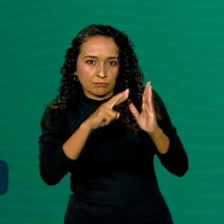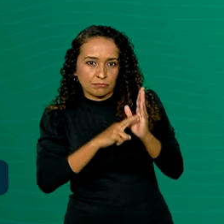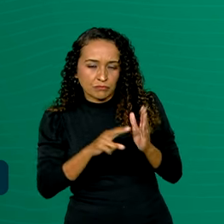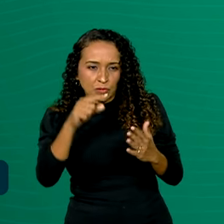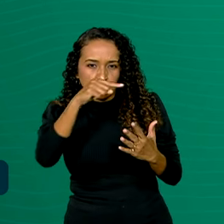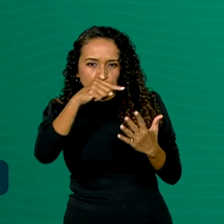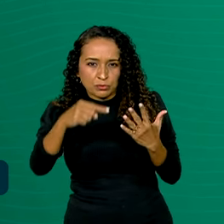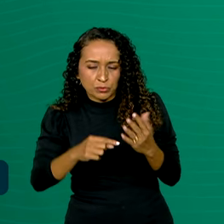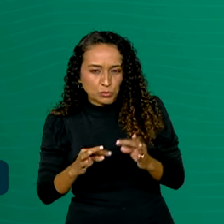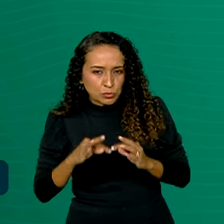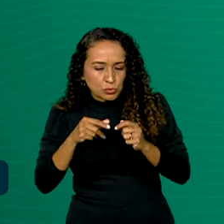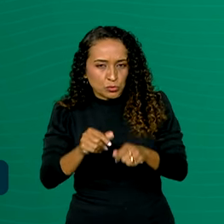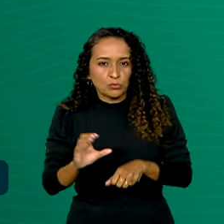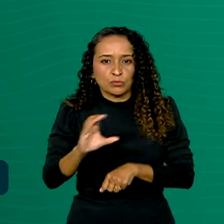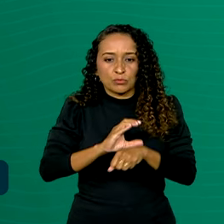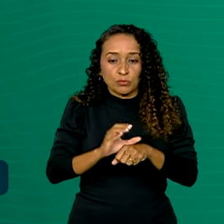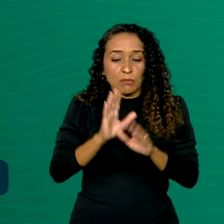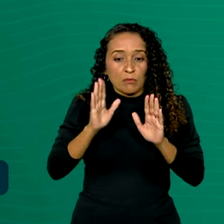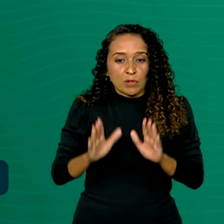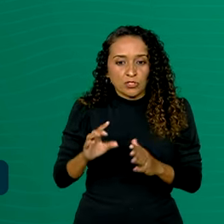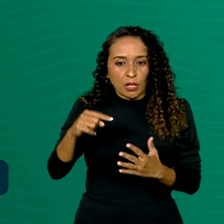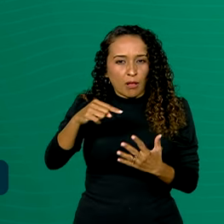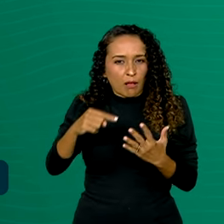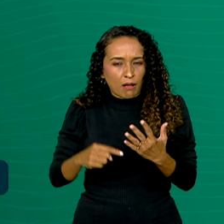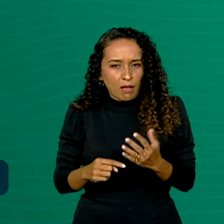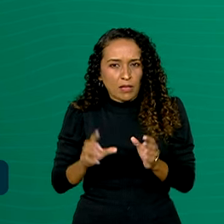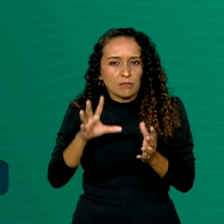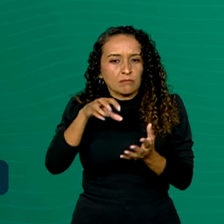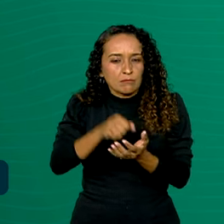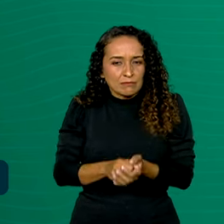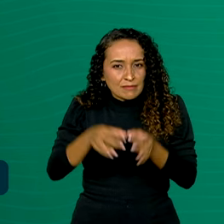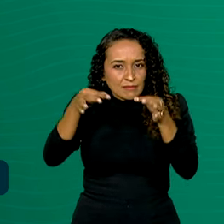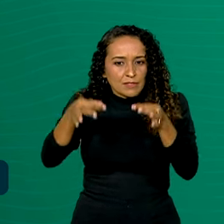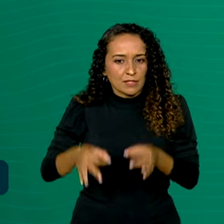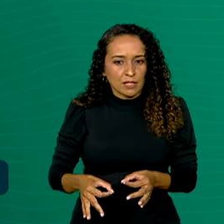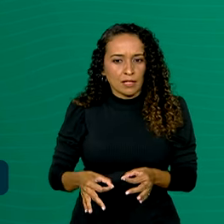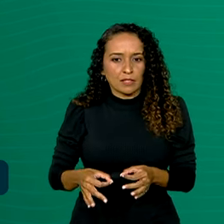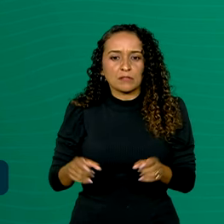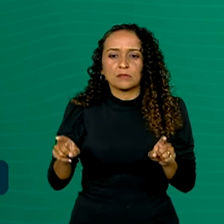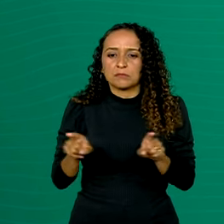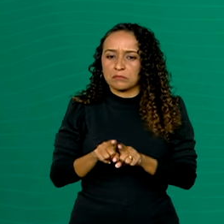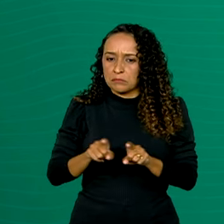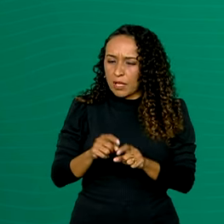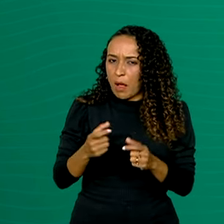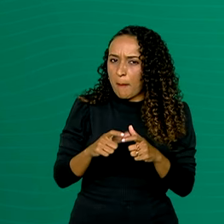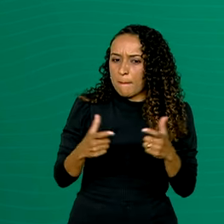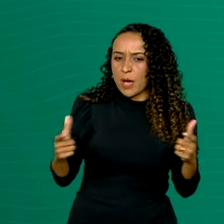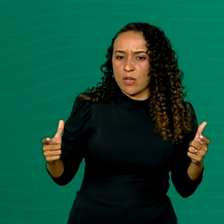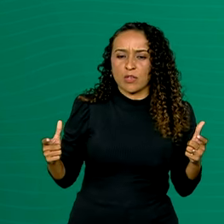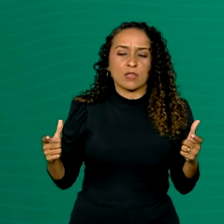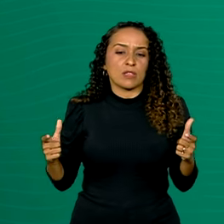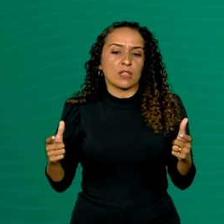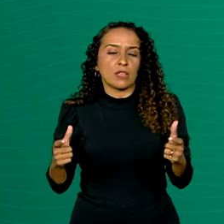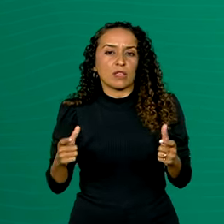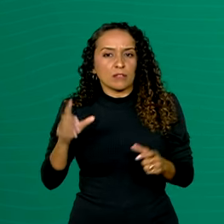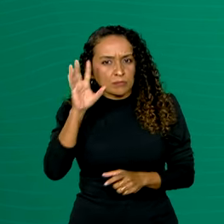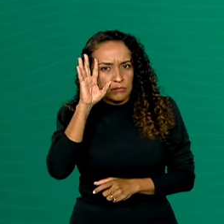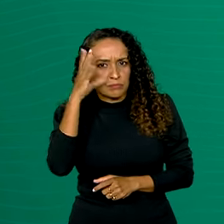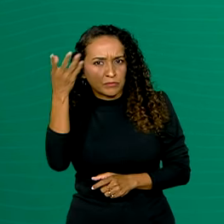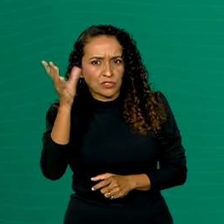constitucionais, mas já com os parâmetros estabelecidos e com grande parte das decisões já